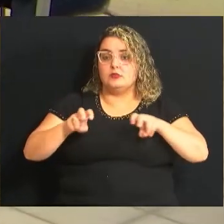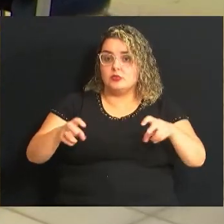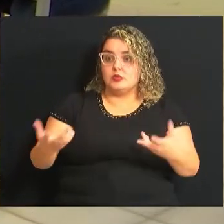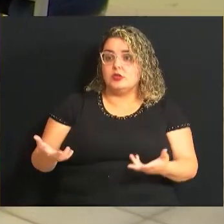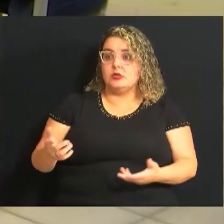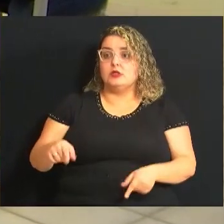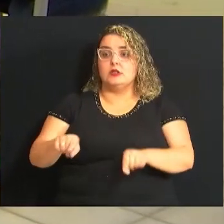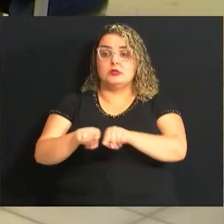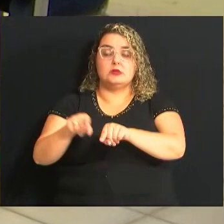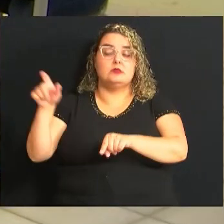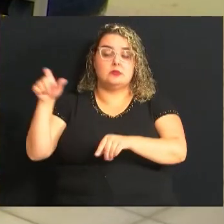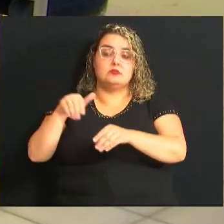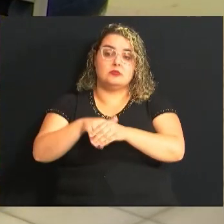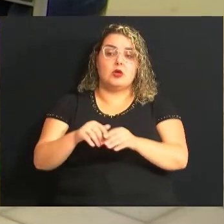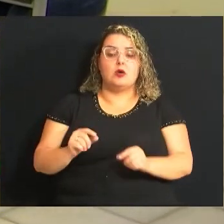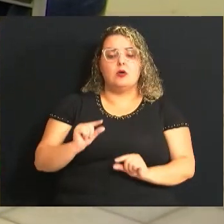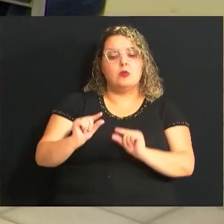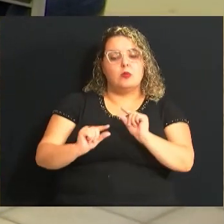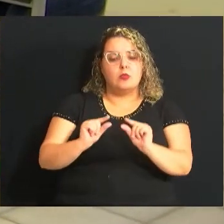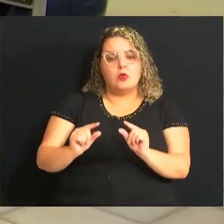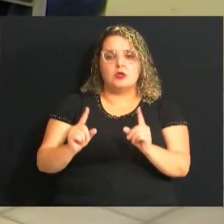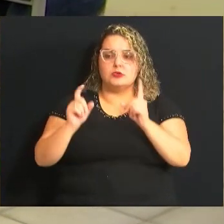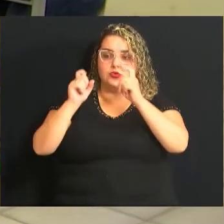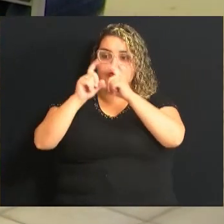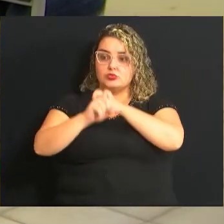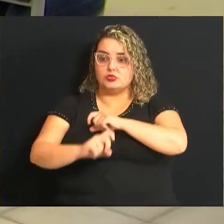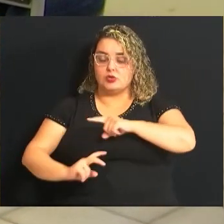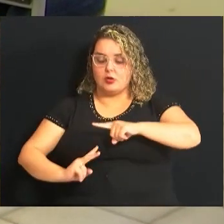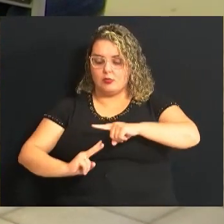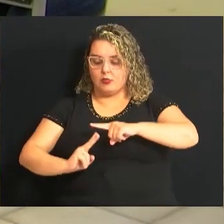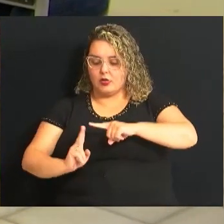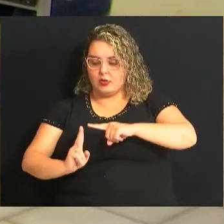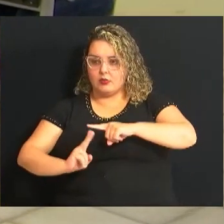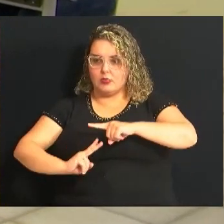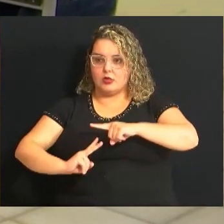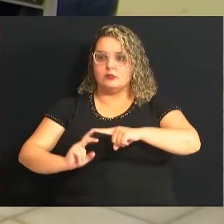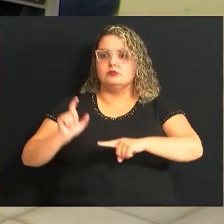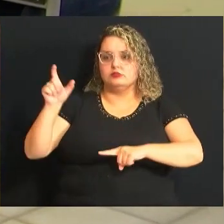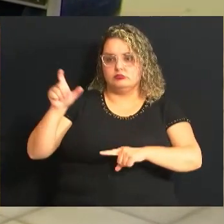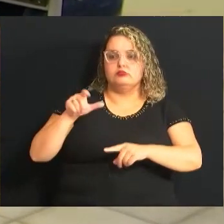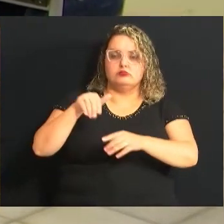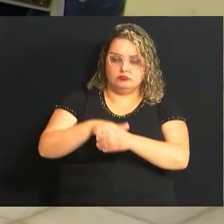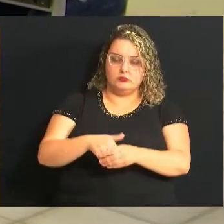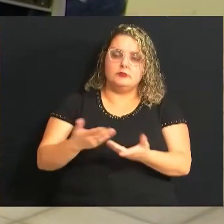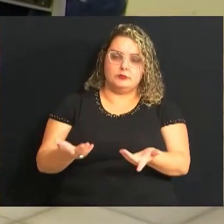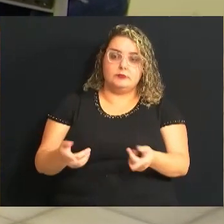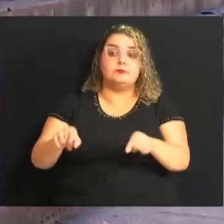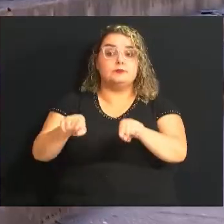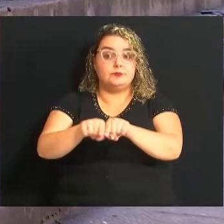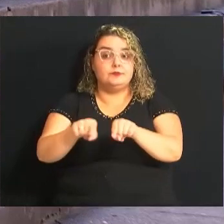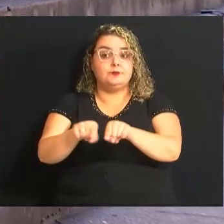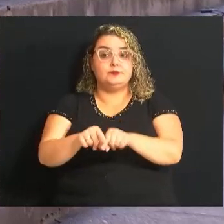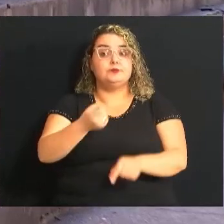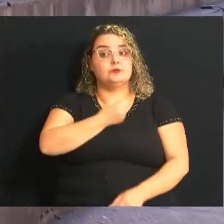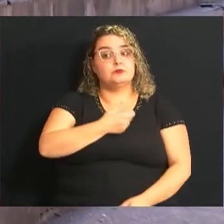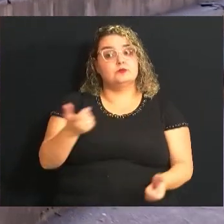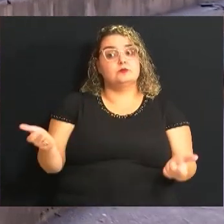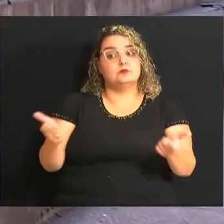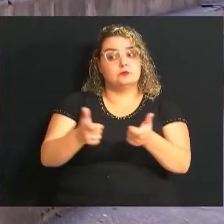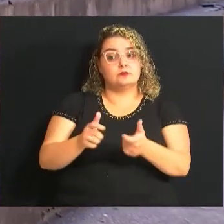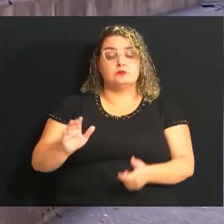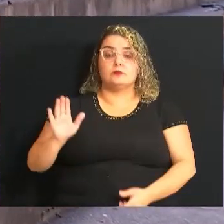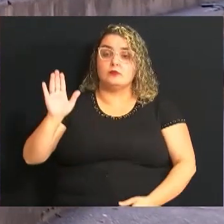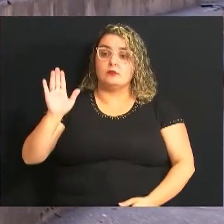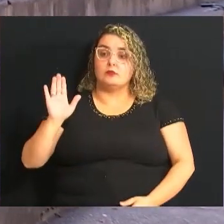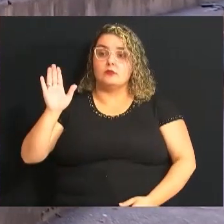no primeiro turno apresentaram um pouco de dificuldade em lidar com a identificação biométrica do eleitor Além disso,